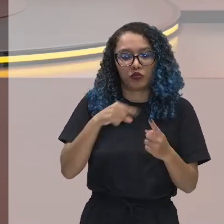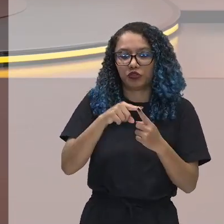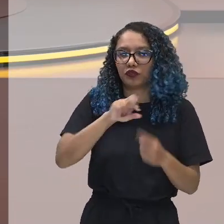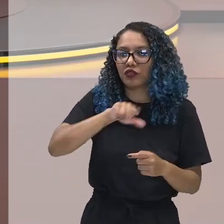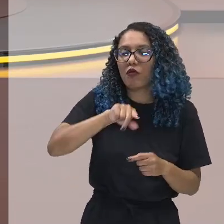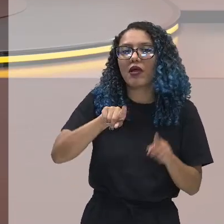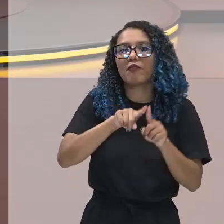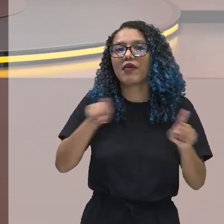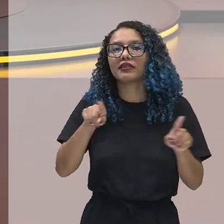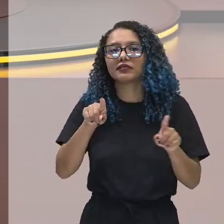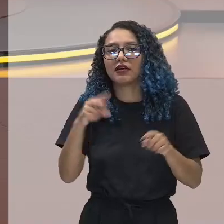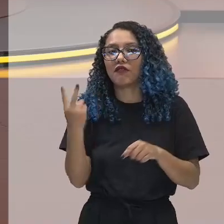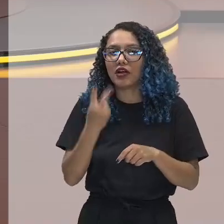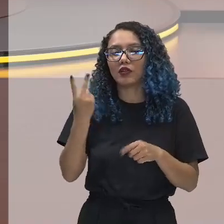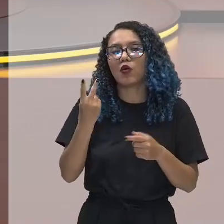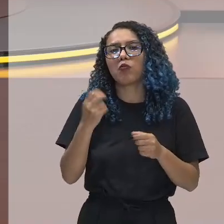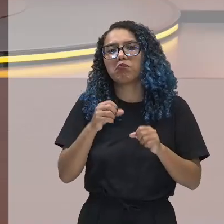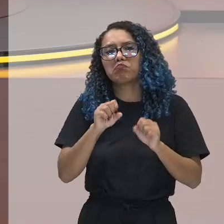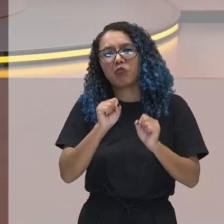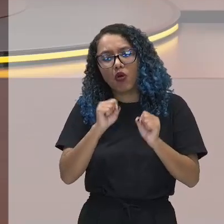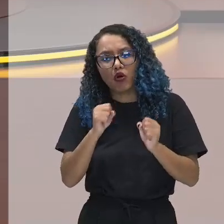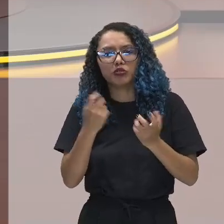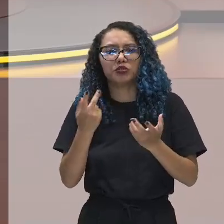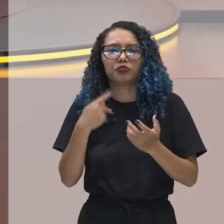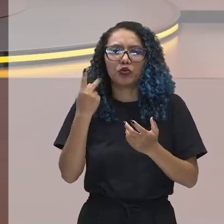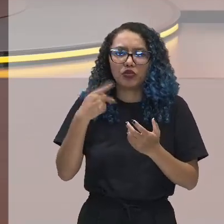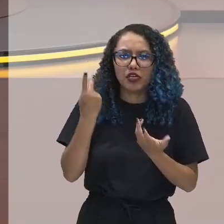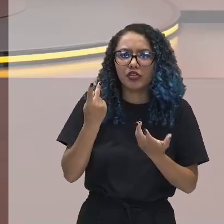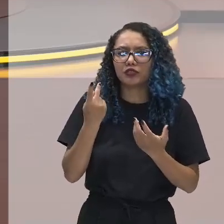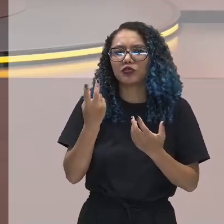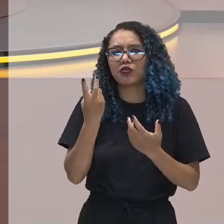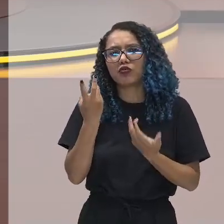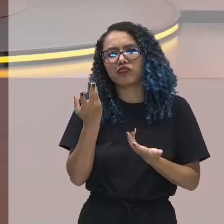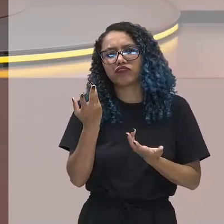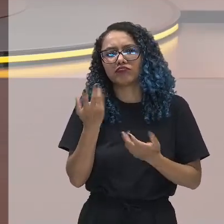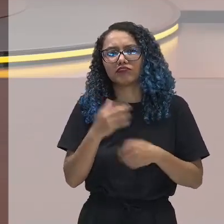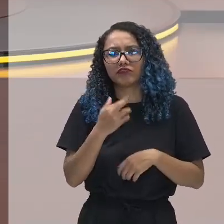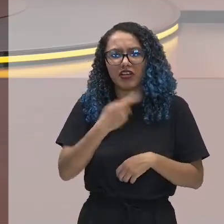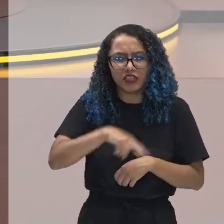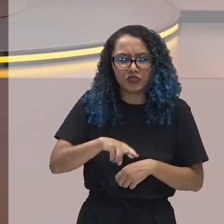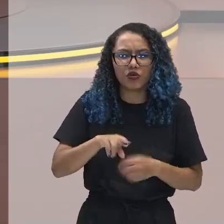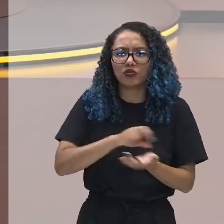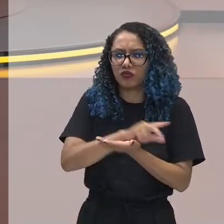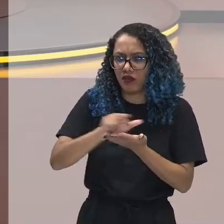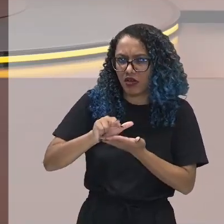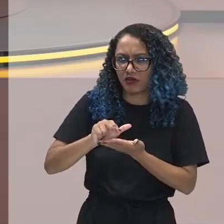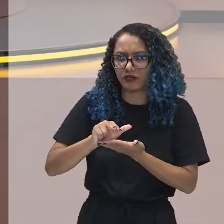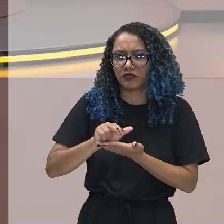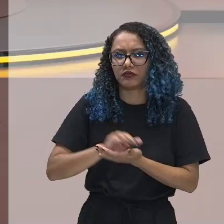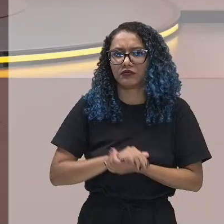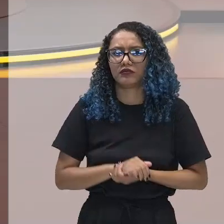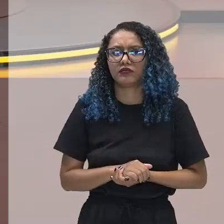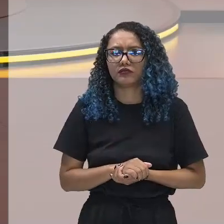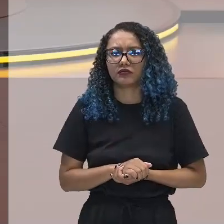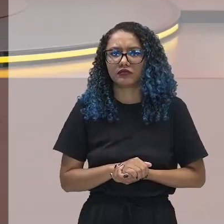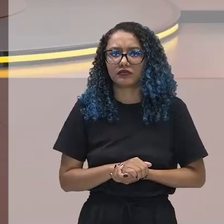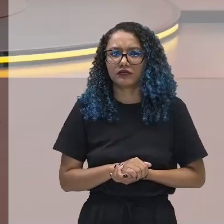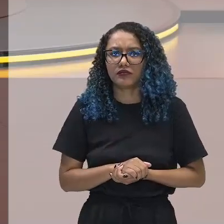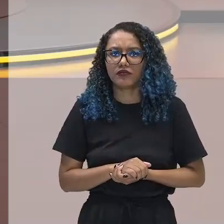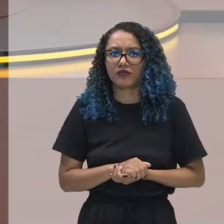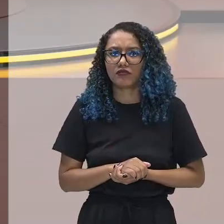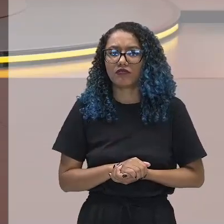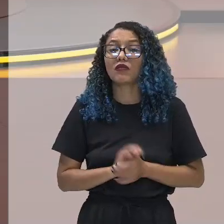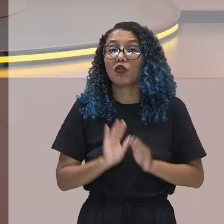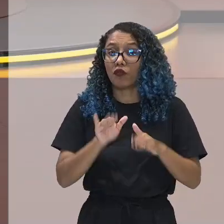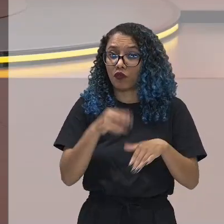religioso, político ou estético. então, a ação racional com relação a valores. Por